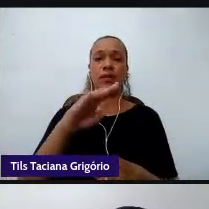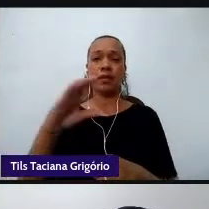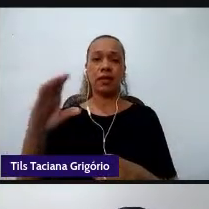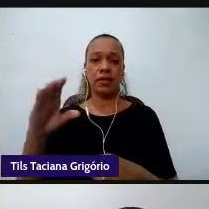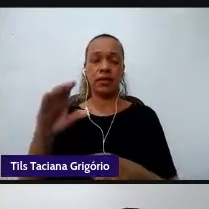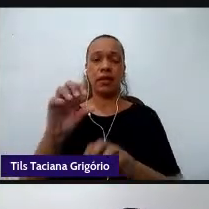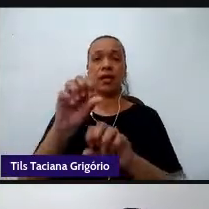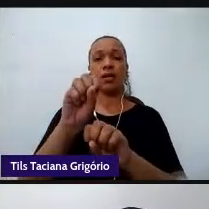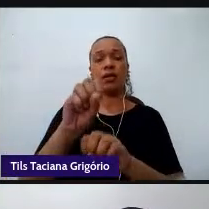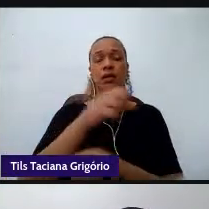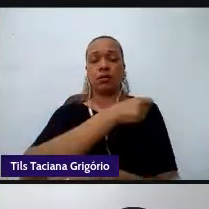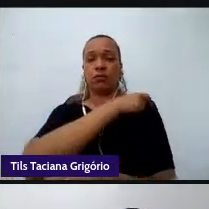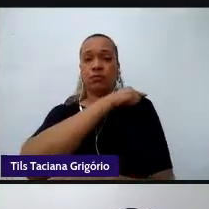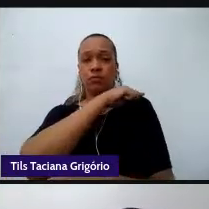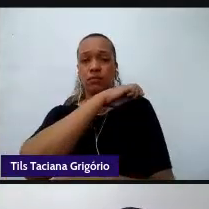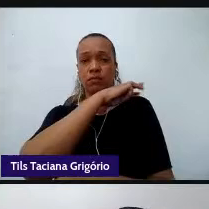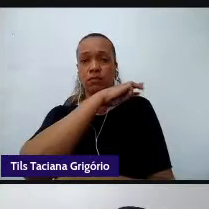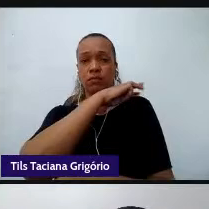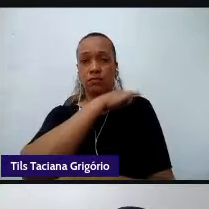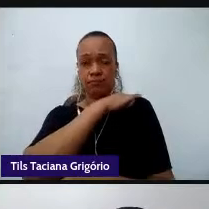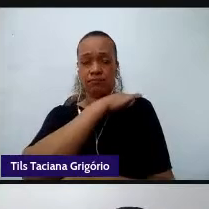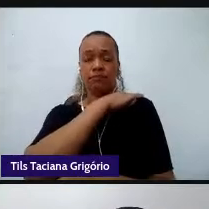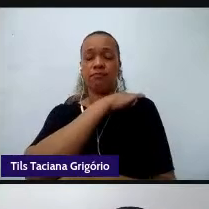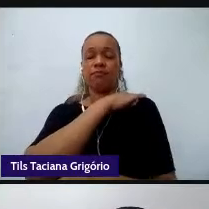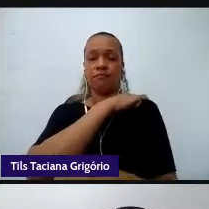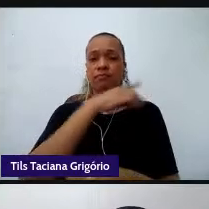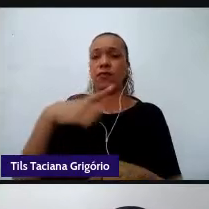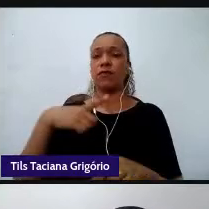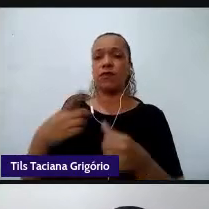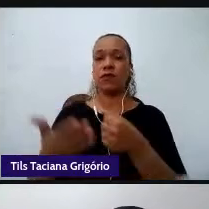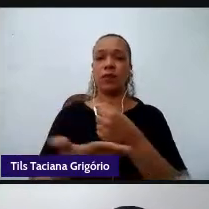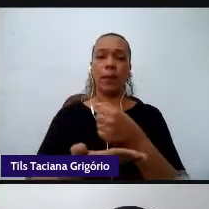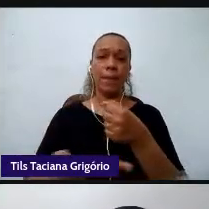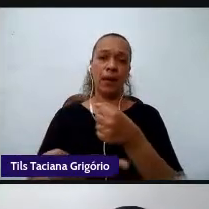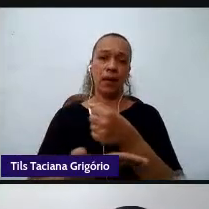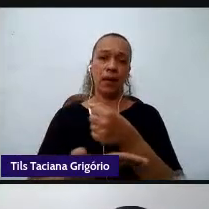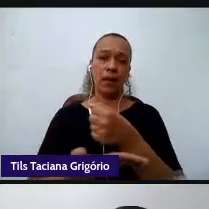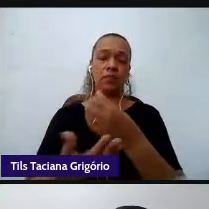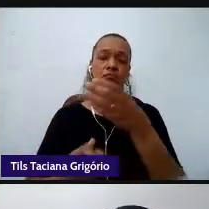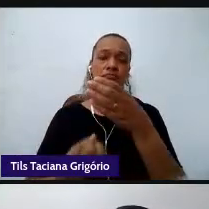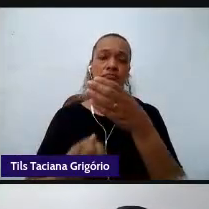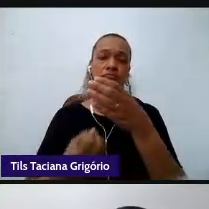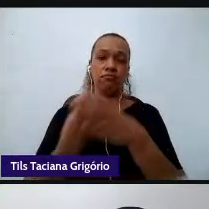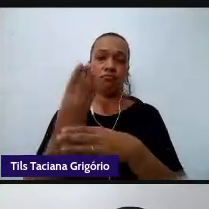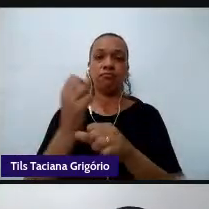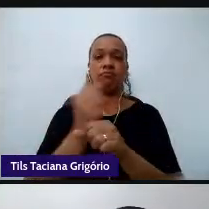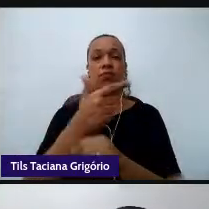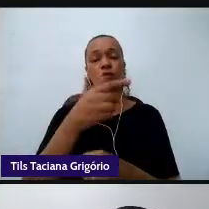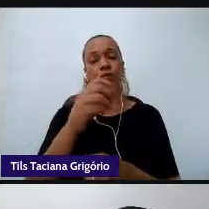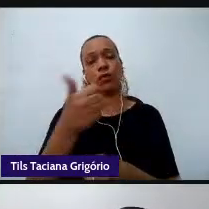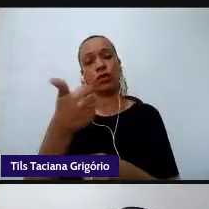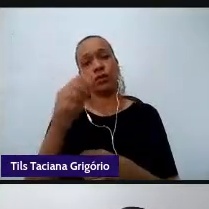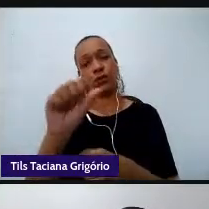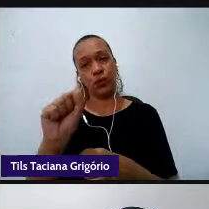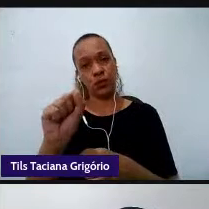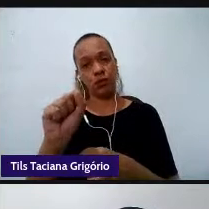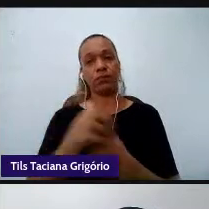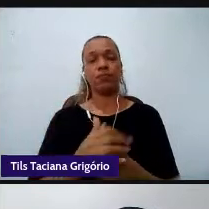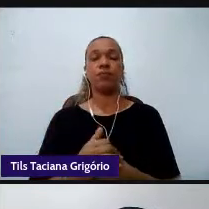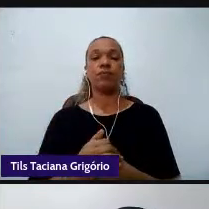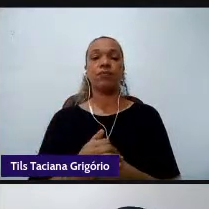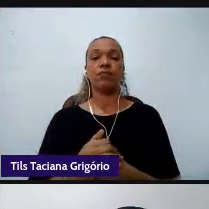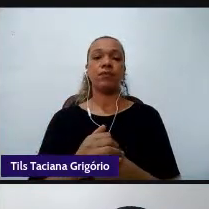novidade, tivemos uma base implementada em meados de 2018, tanto com